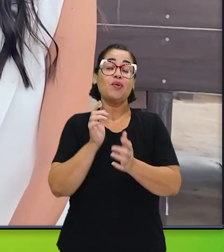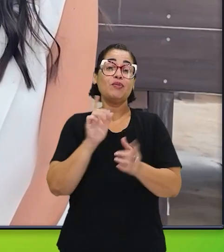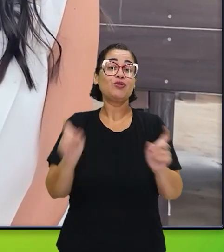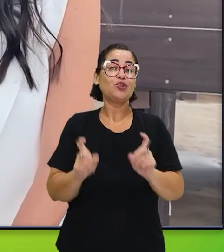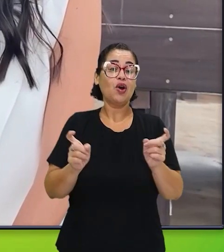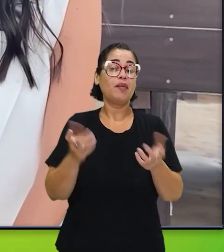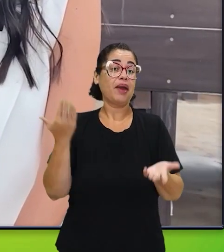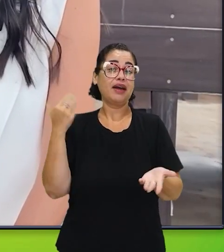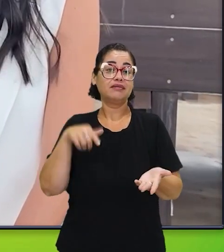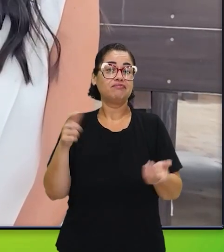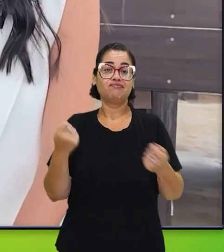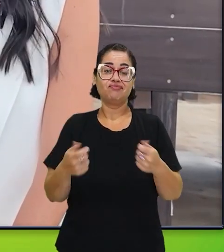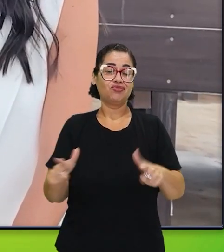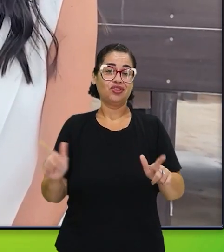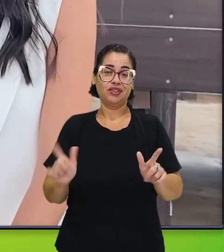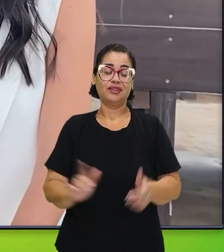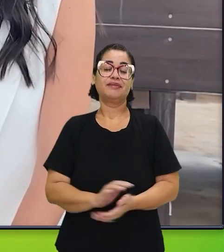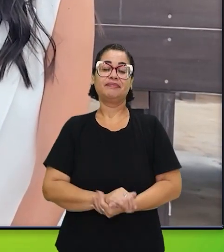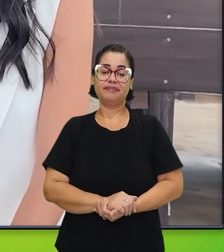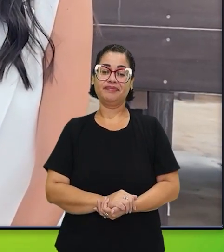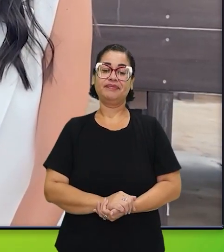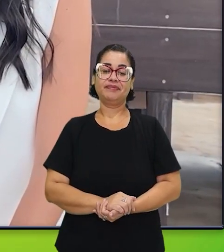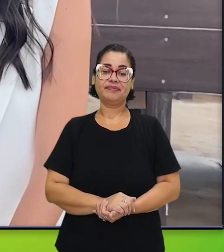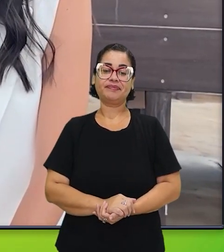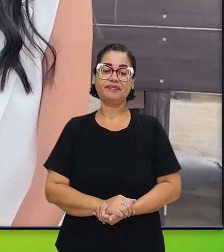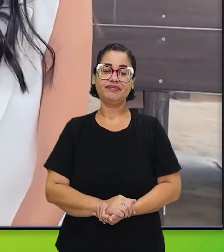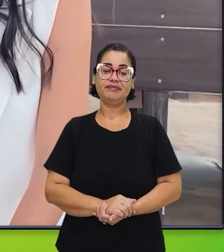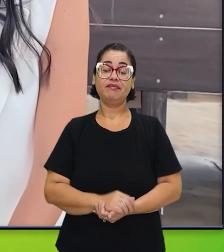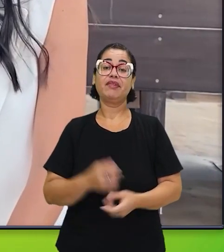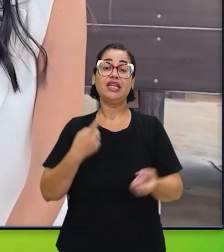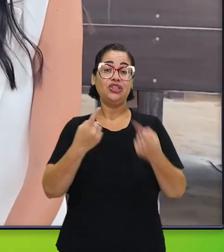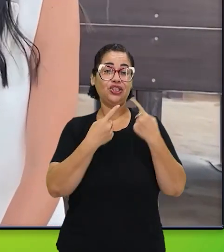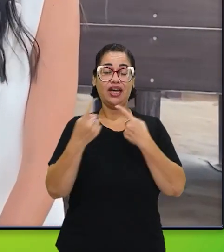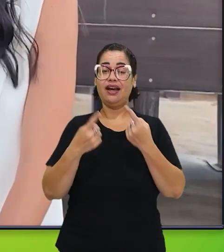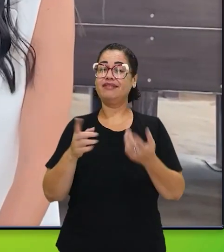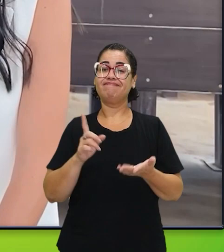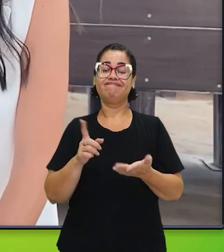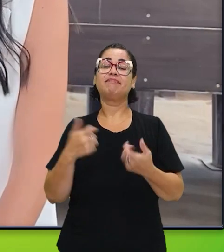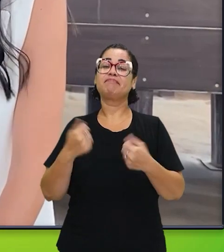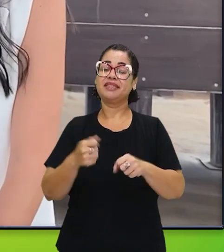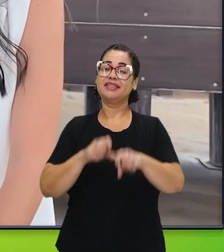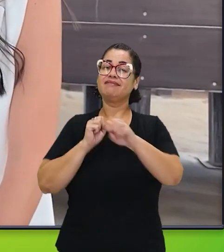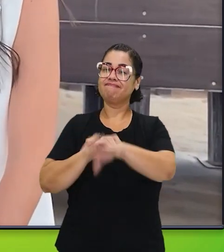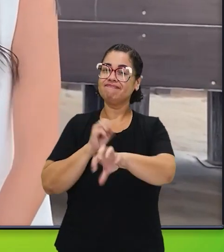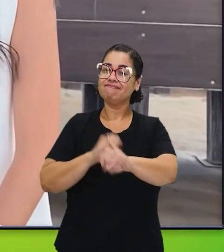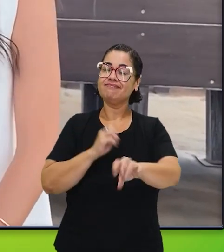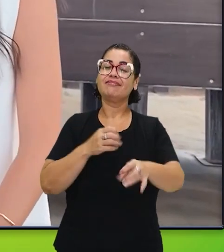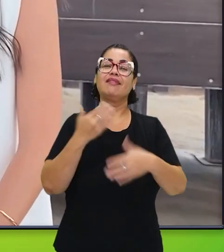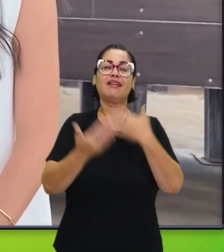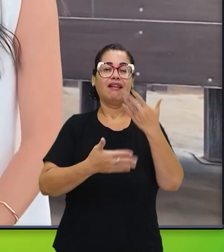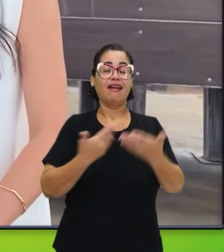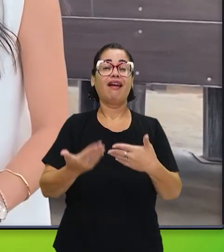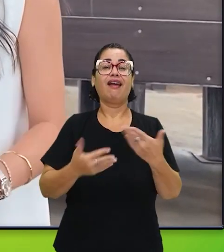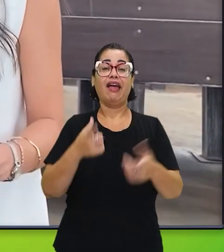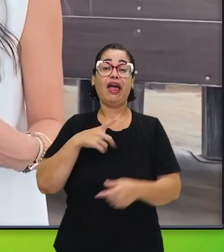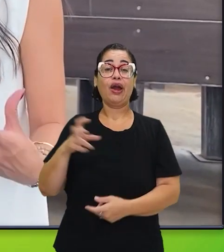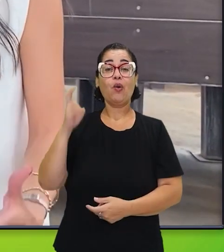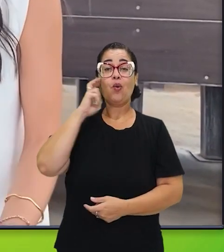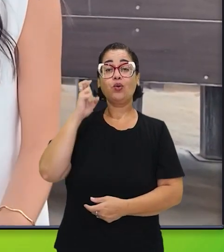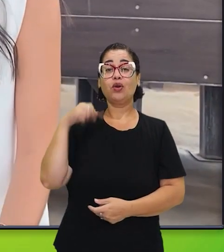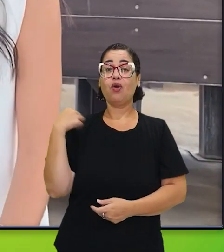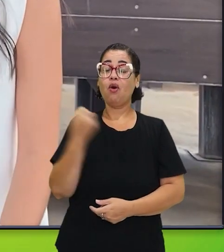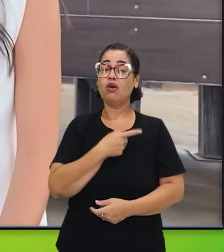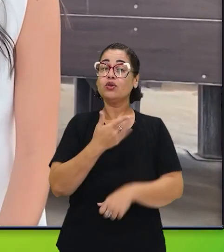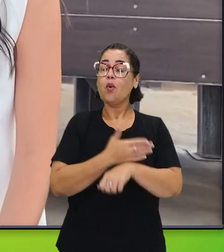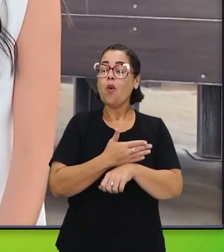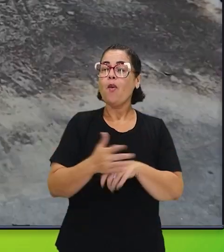Ou, quem sabe, desenvolver esse projeto. Aqui, como é que tem sido isso? Porque ele é diário. Diário, é diário. É a parte